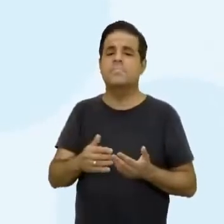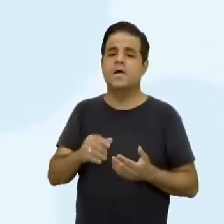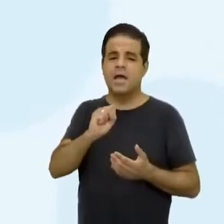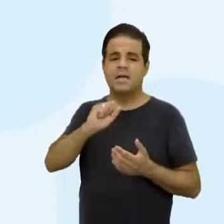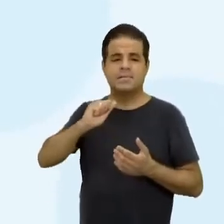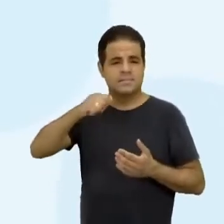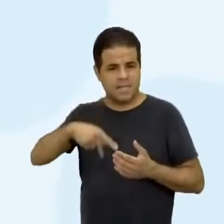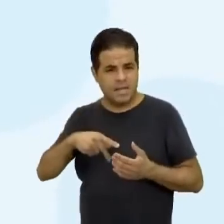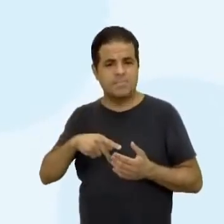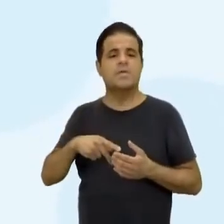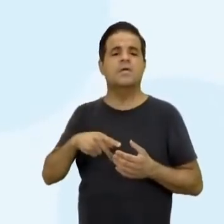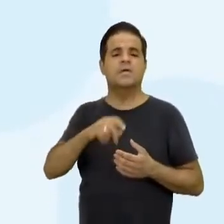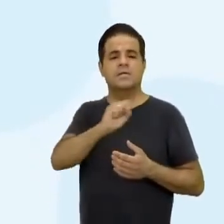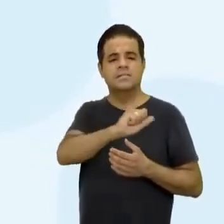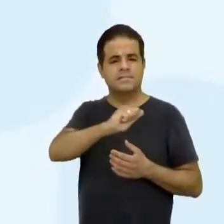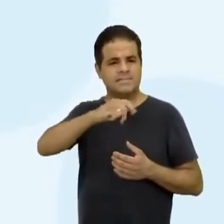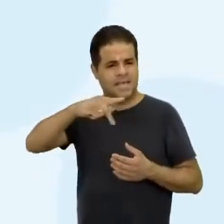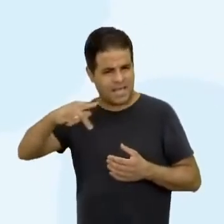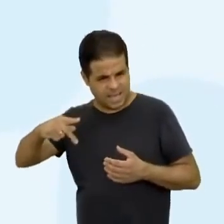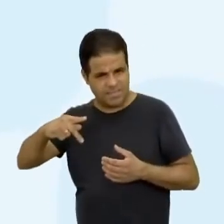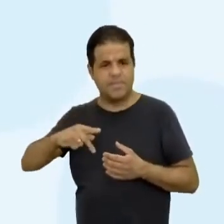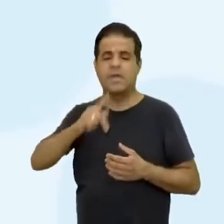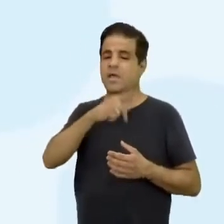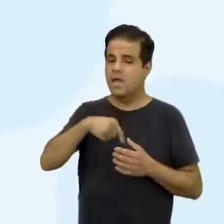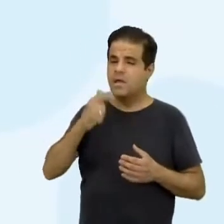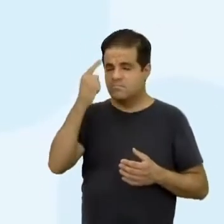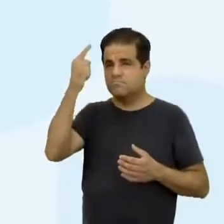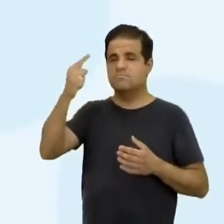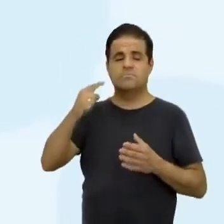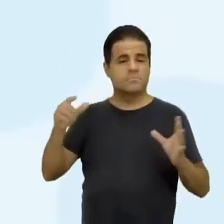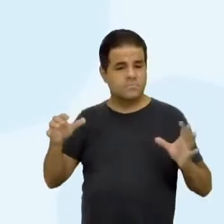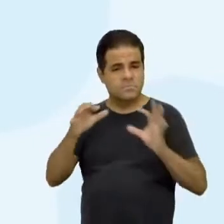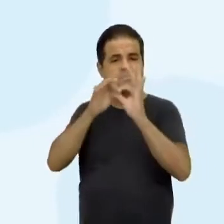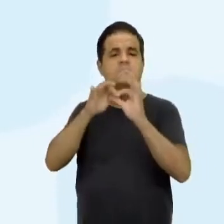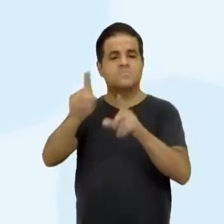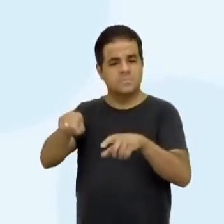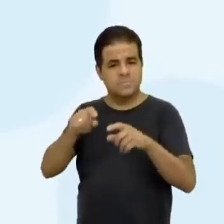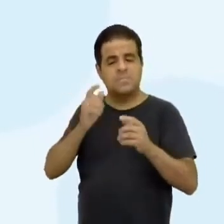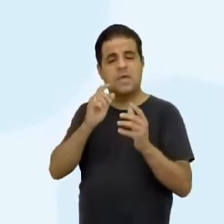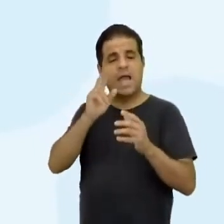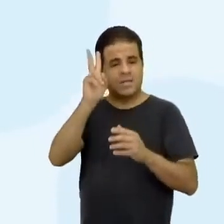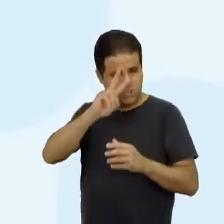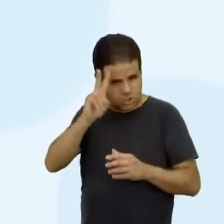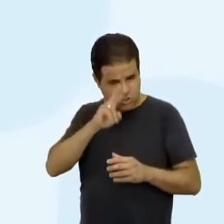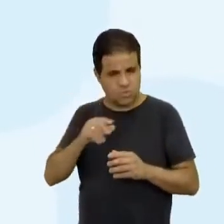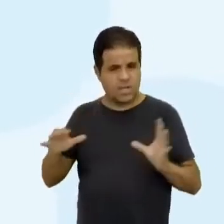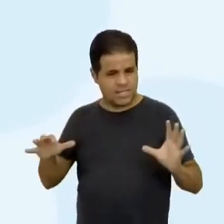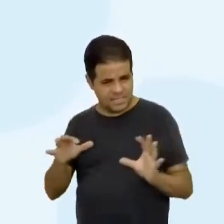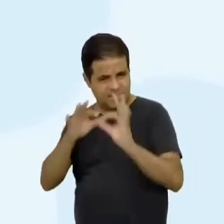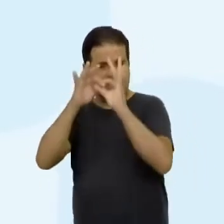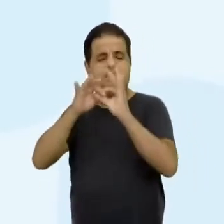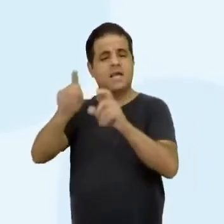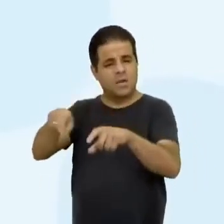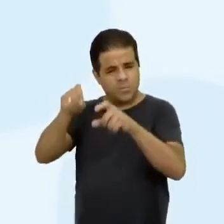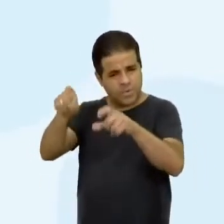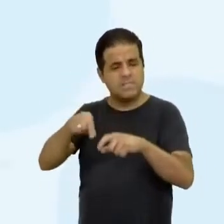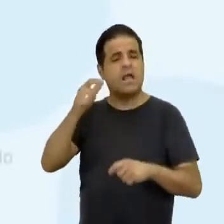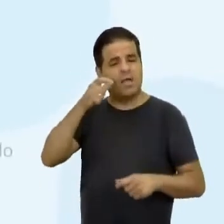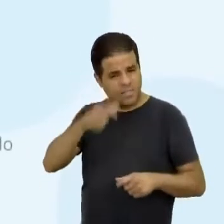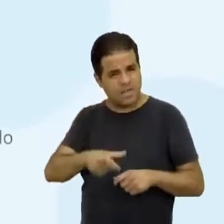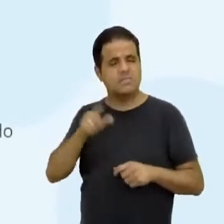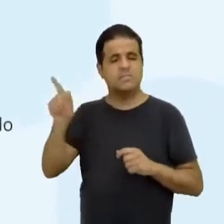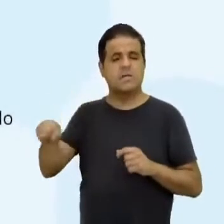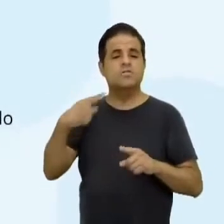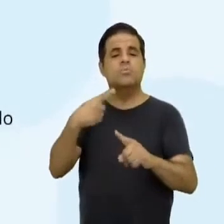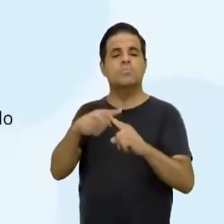SAP, ela funciona uma, ela é uma das ligas camponesas, né? E a história das ligas camponesas é bem interessante, porque,